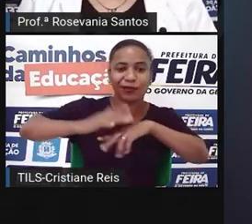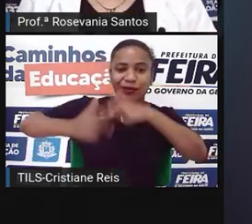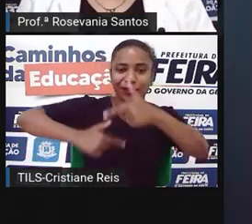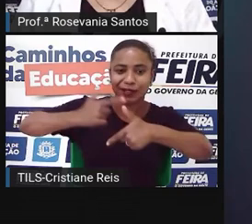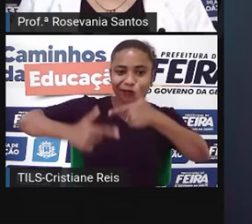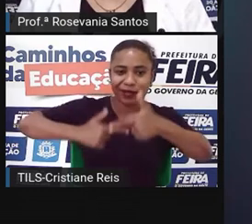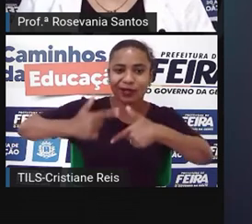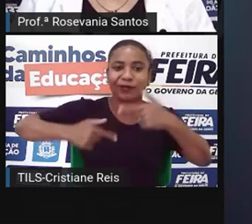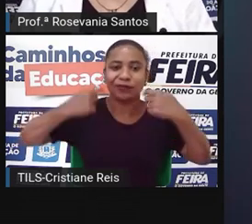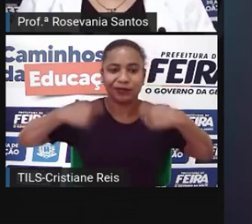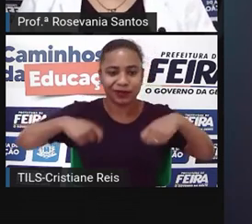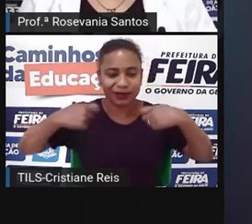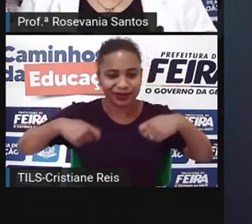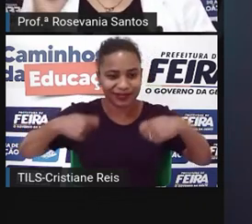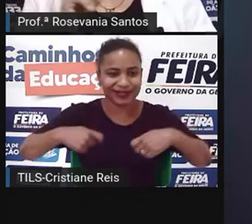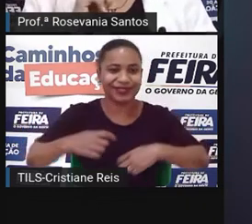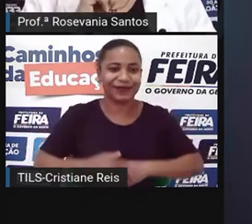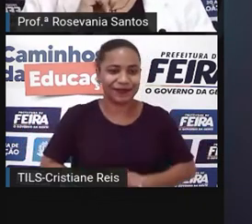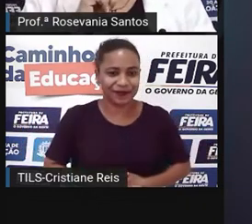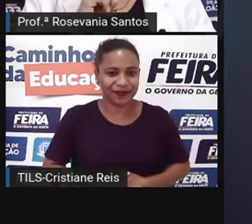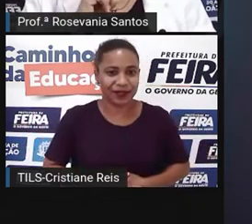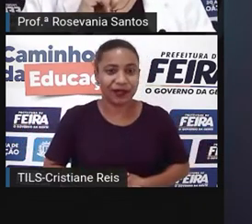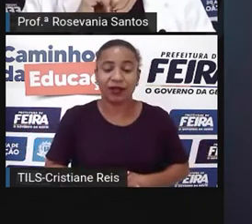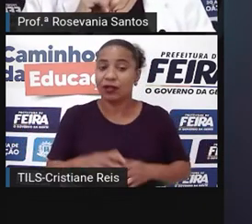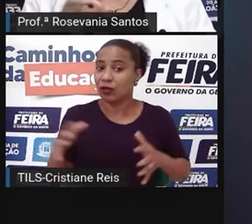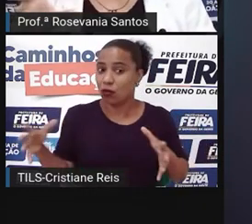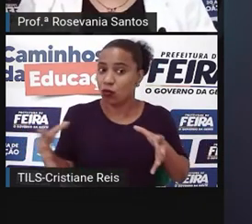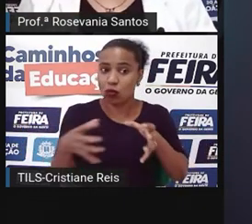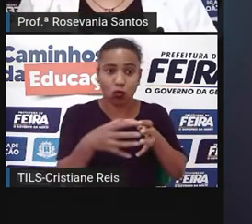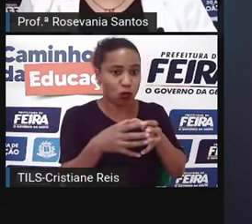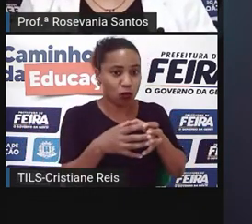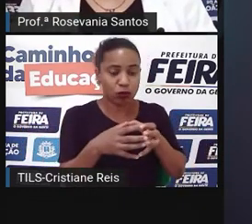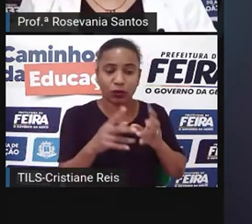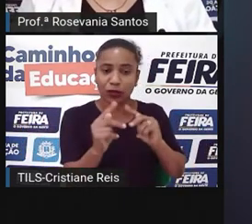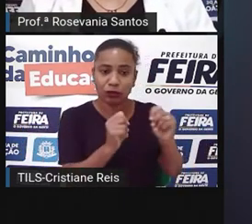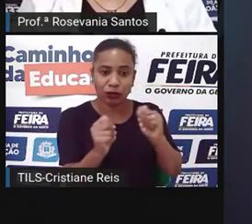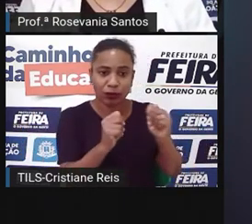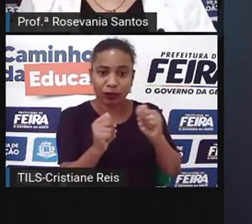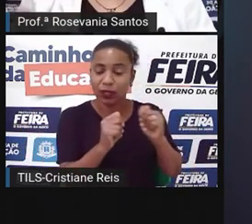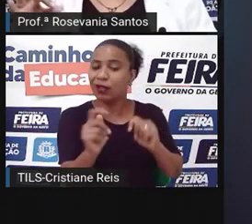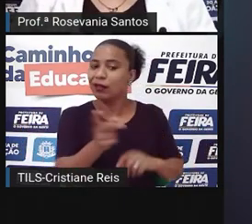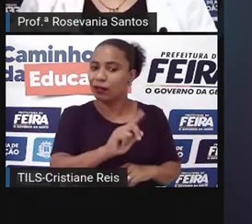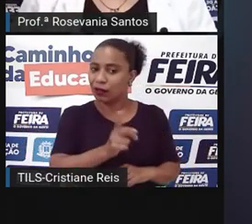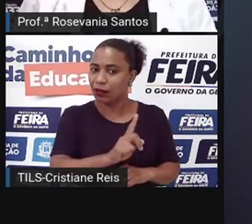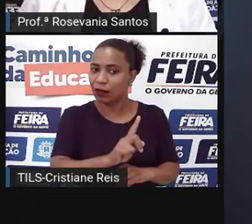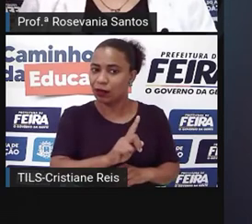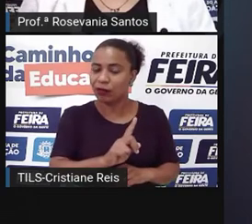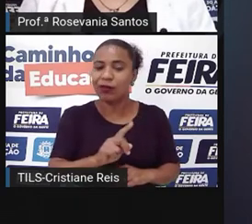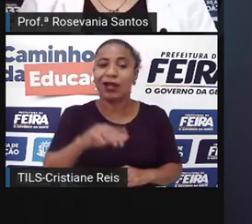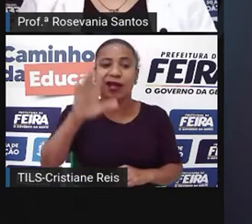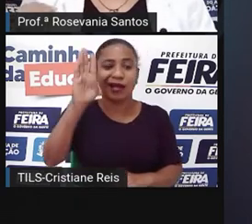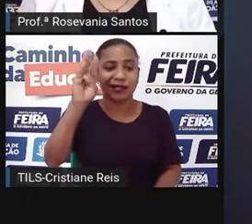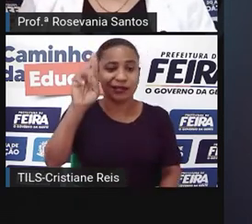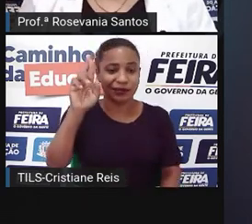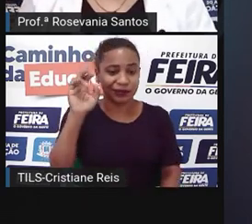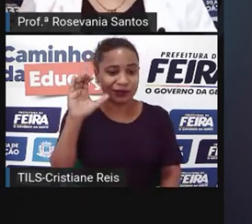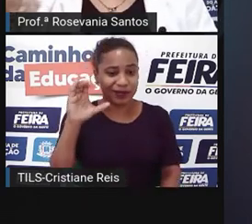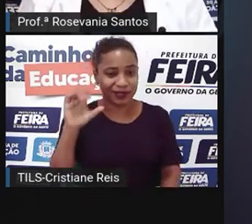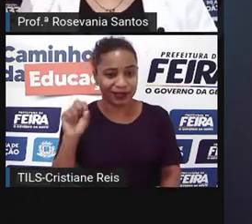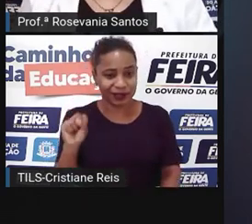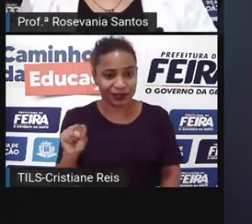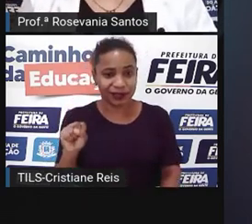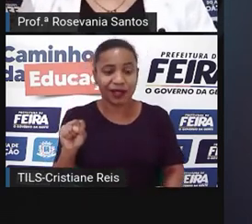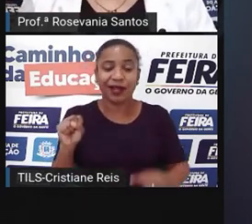Então, essa organização aqui, porque não é um bloco econômico, tá, gente? Essa organização aqui chamou muito a atenção